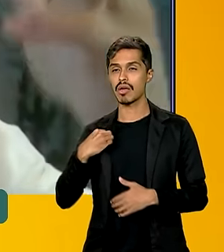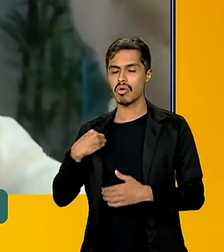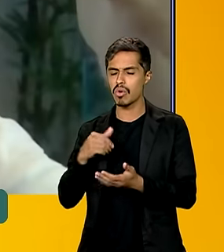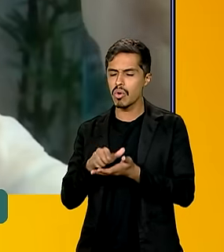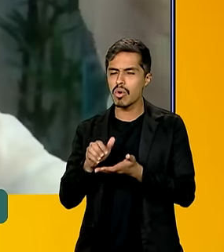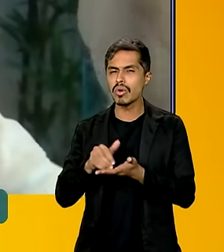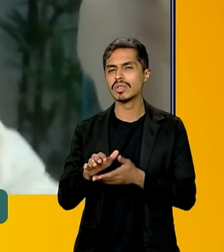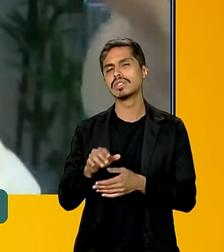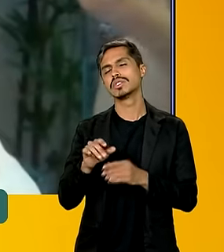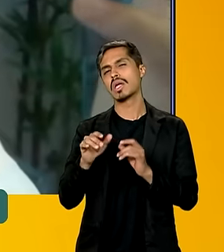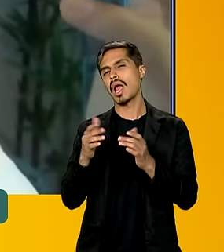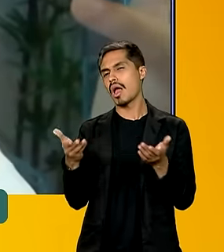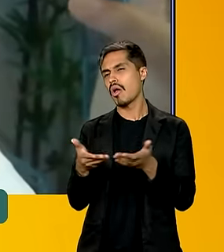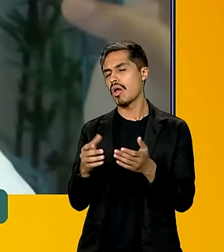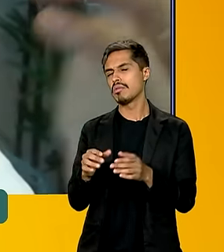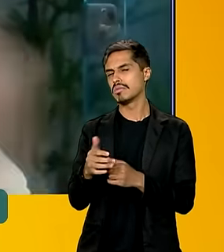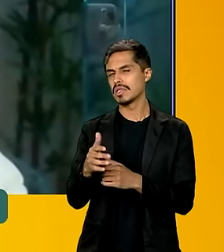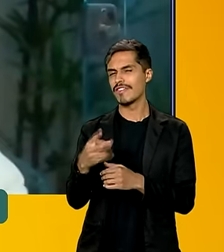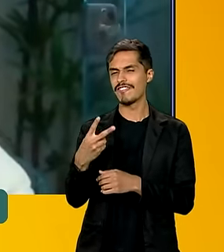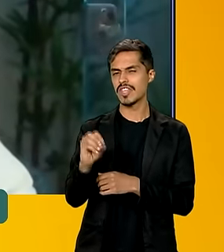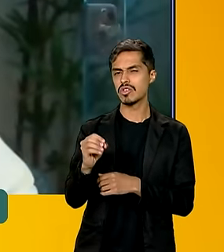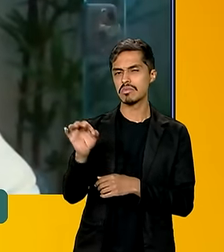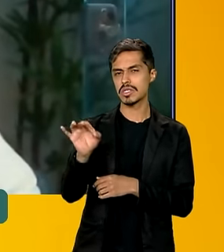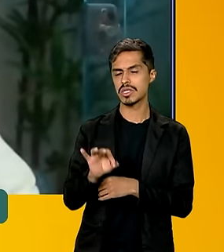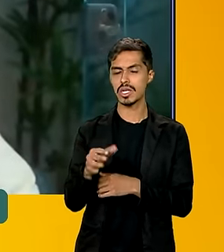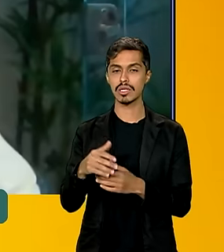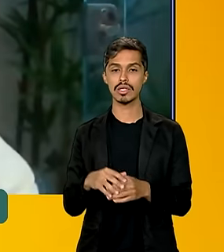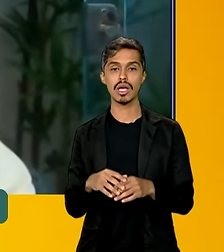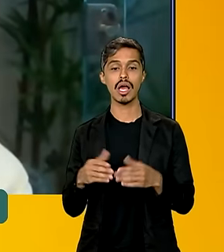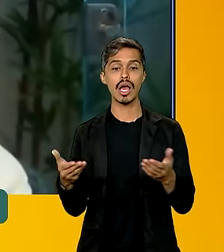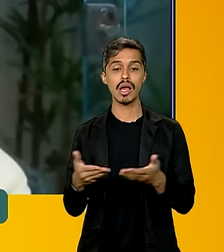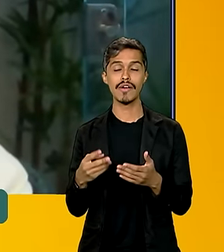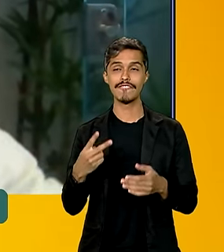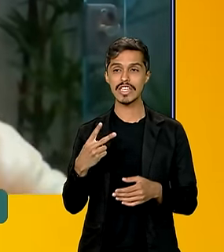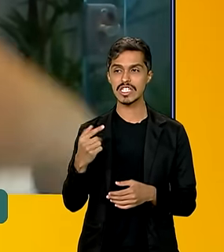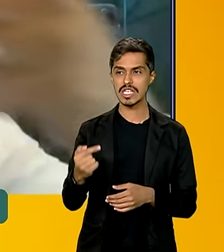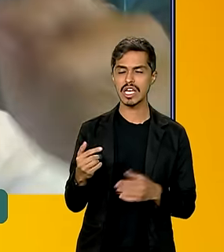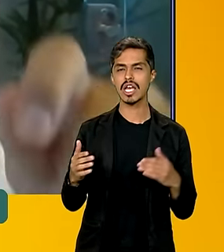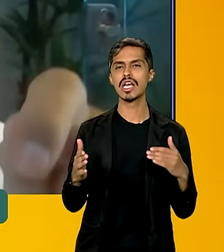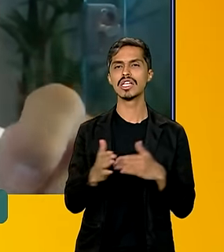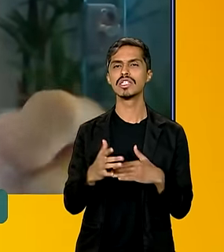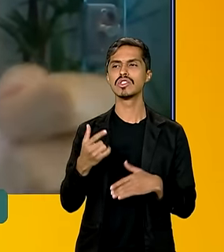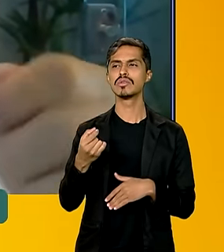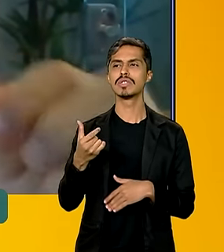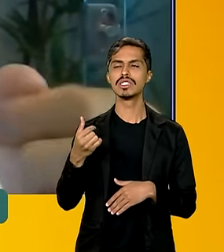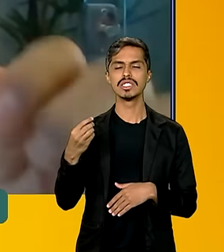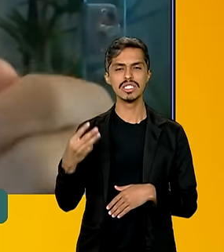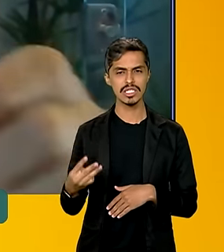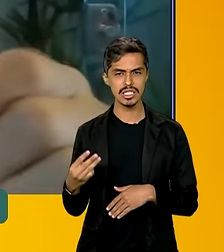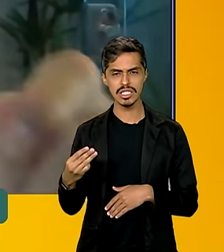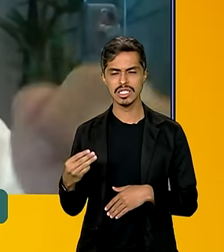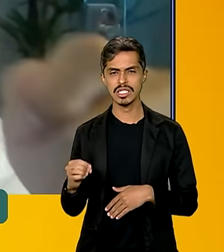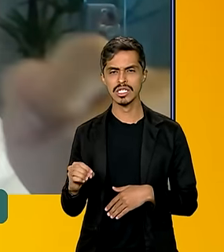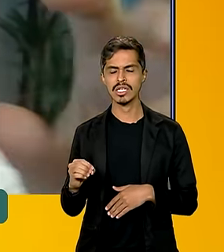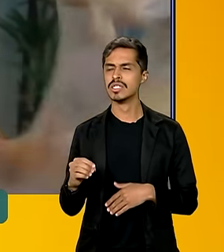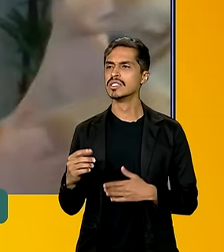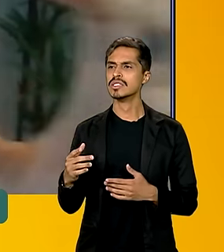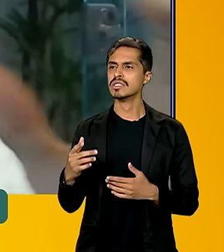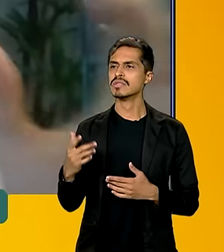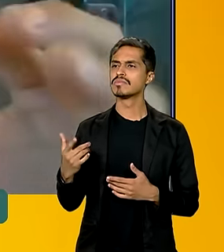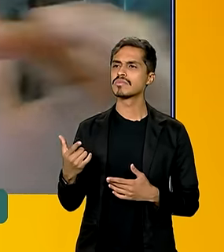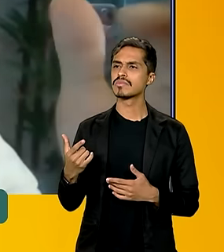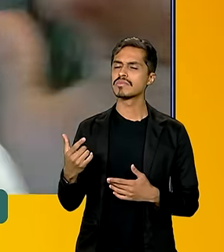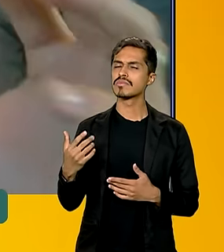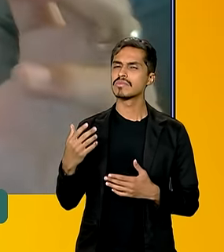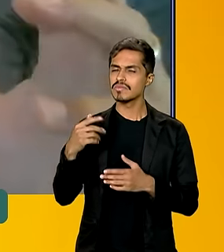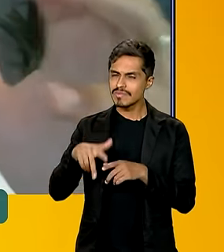próximo, pode chegar próximo a 20%. E, de 2027 até 2030, vamos trabalhar, vamos dizer assim, apertando